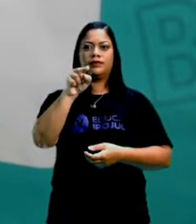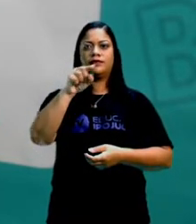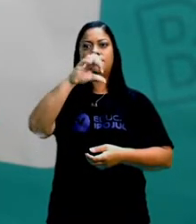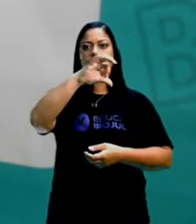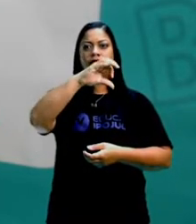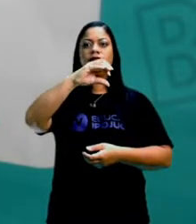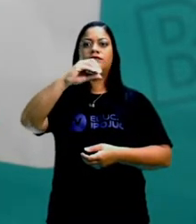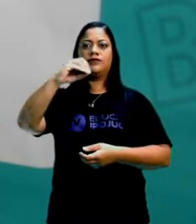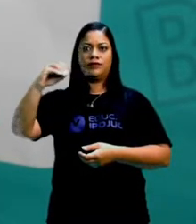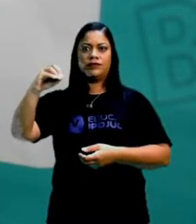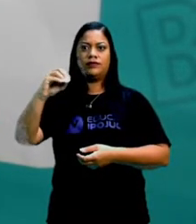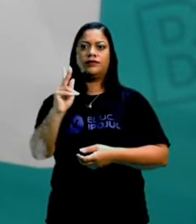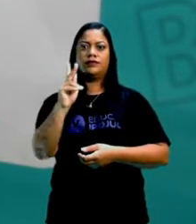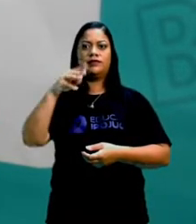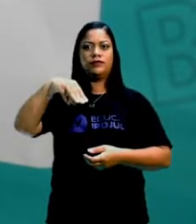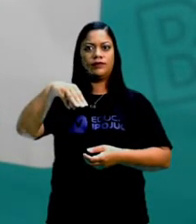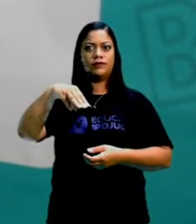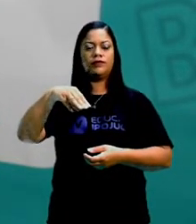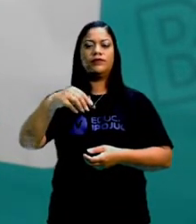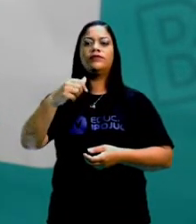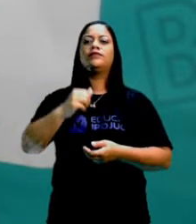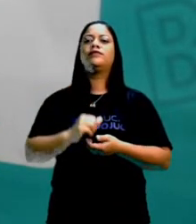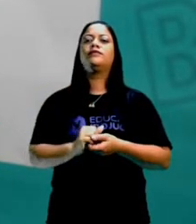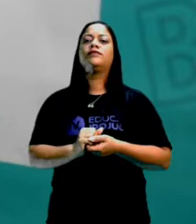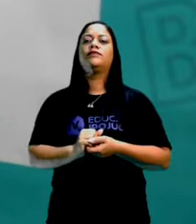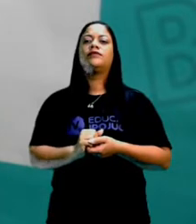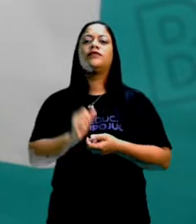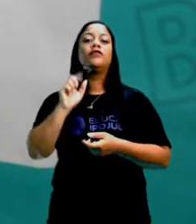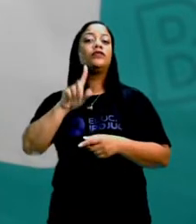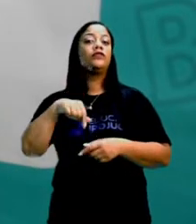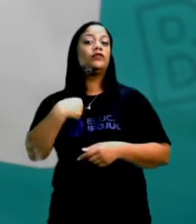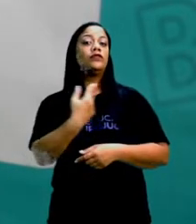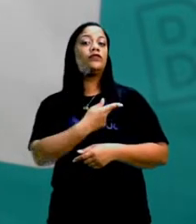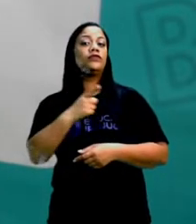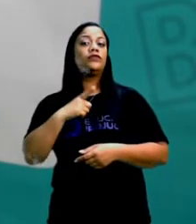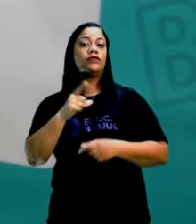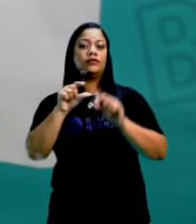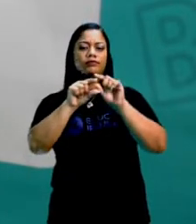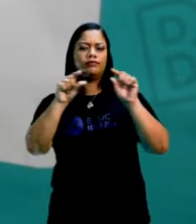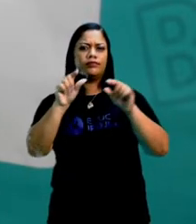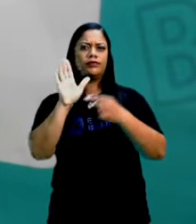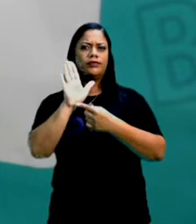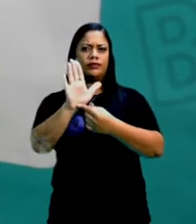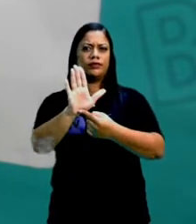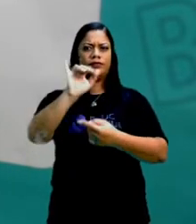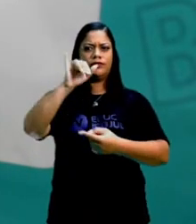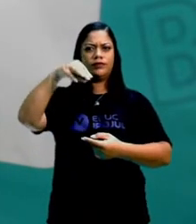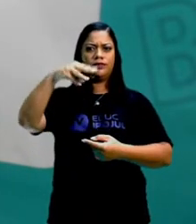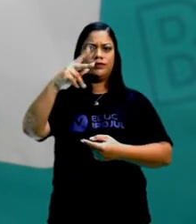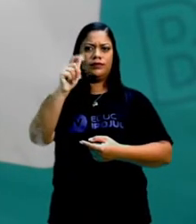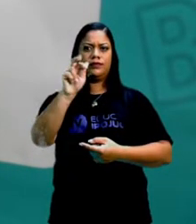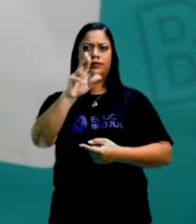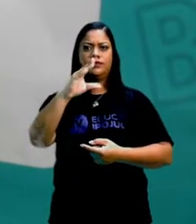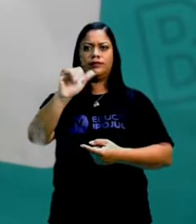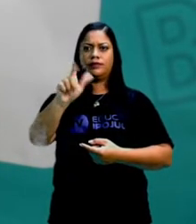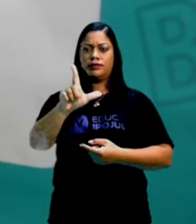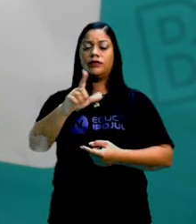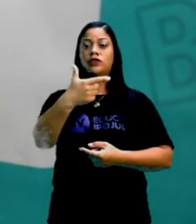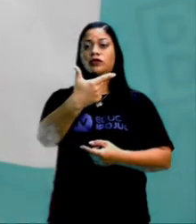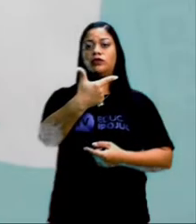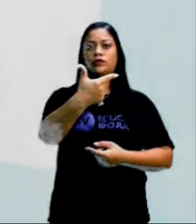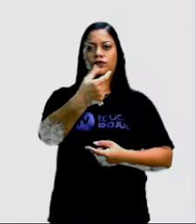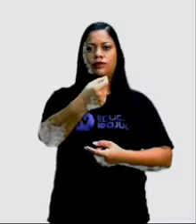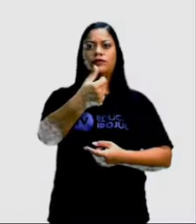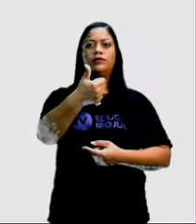km². A gente tem outra partezinha também que demonstra imparcialidade. Em 2018,